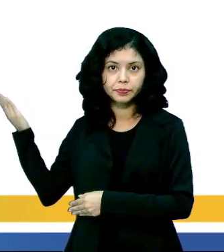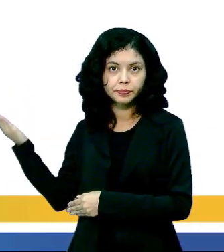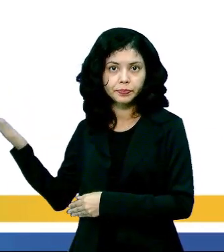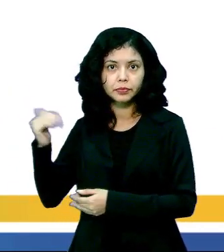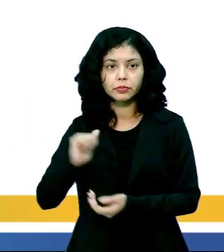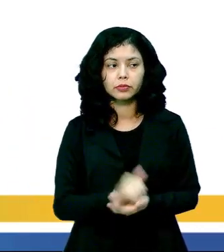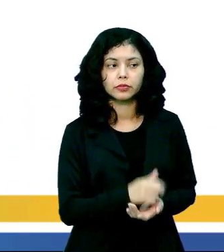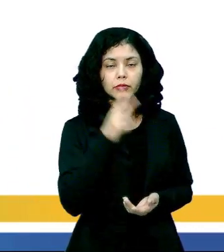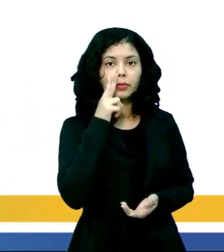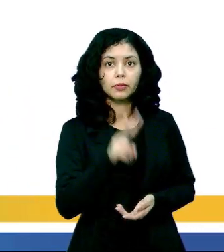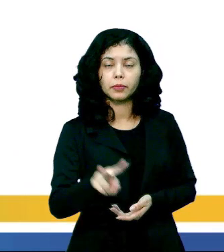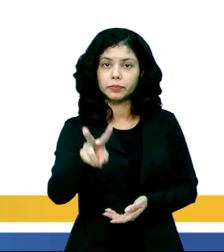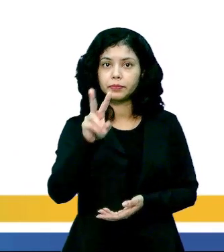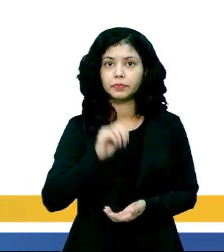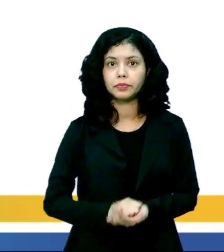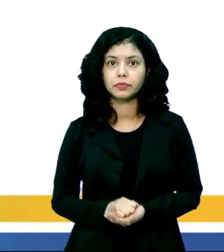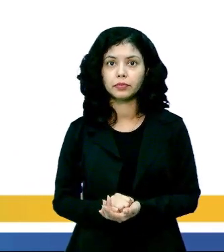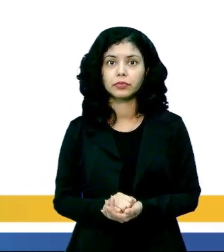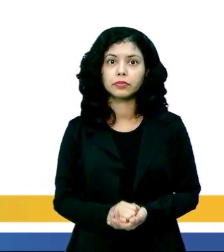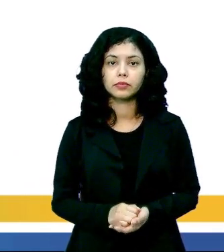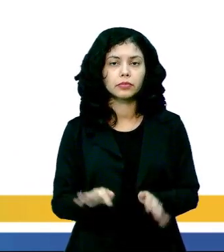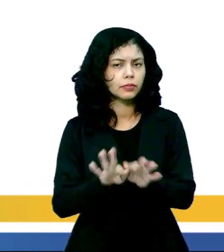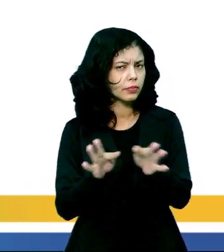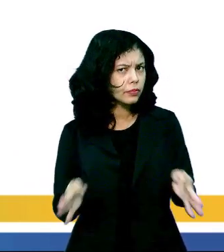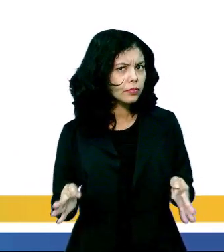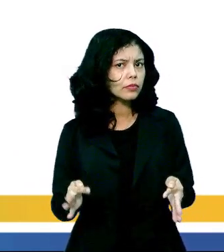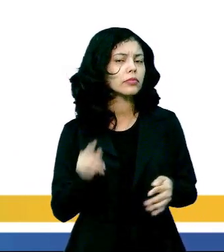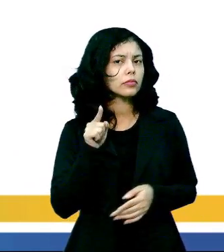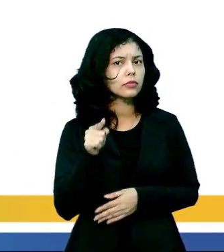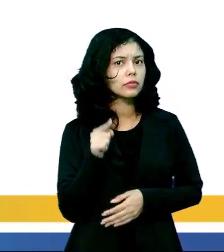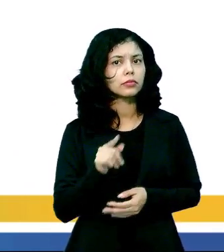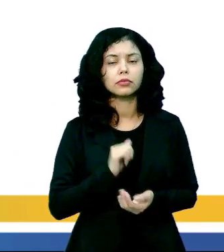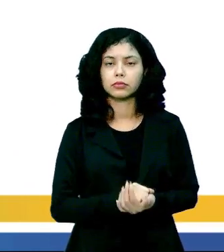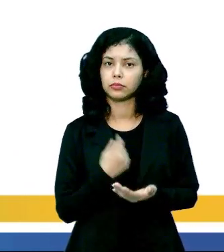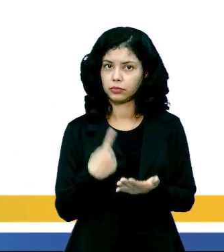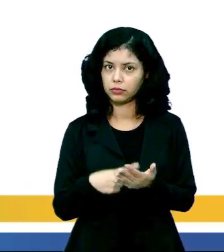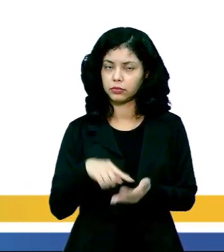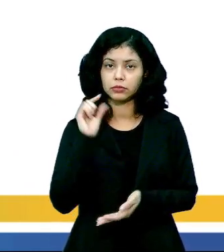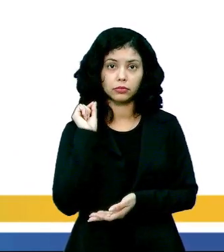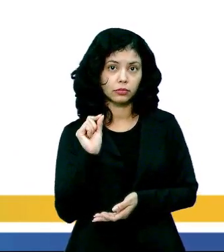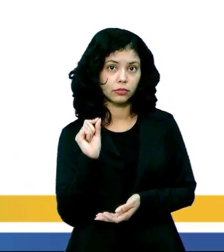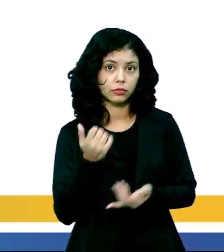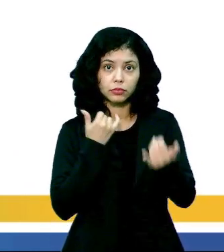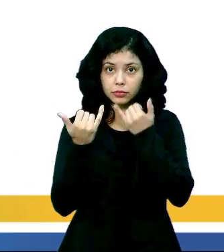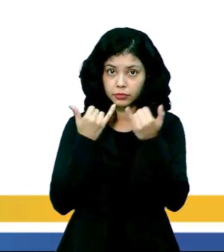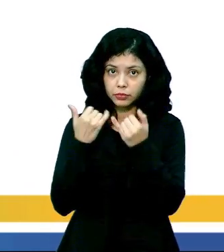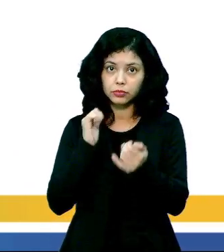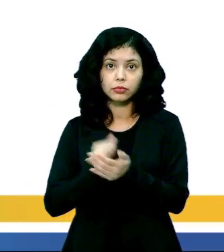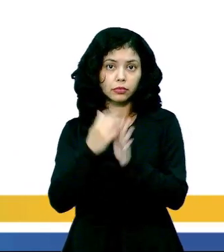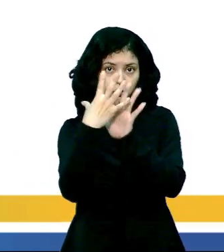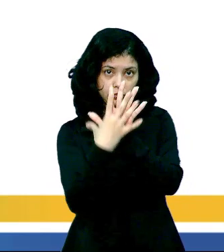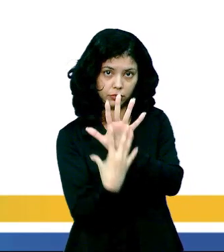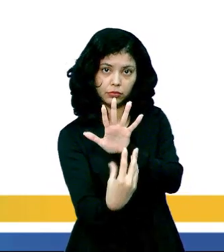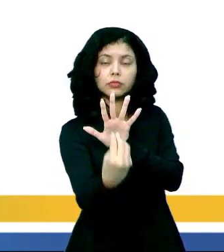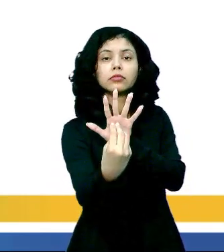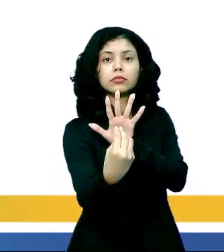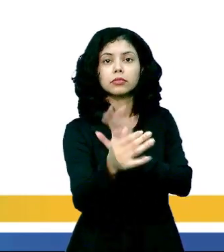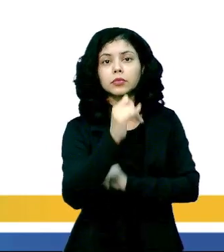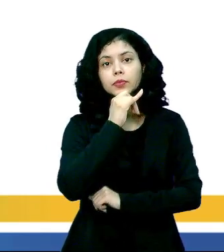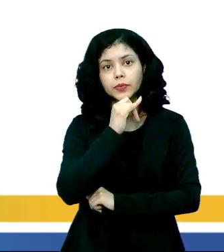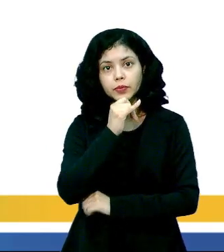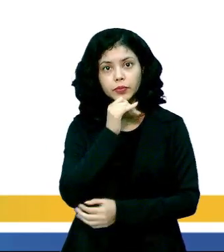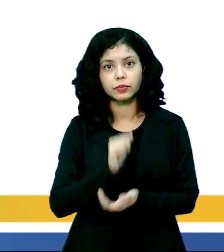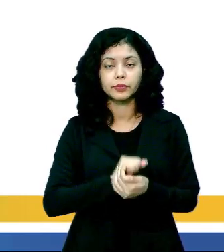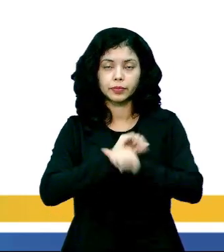visualizarem. E simplesmente esse marketing, ele reproduz, ele é um